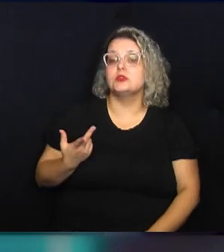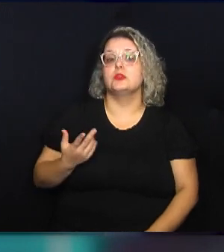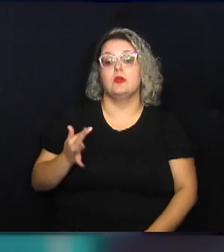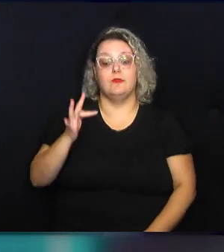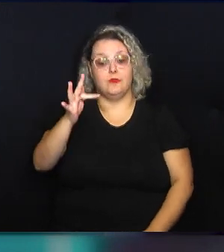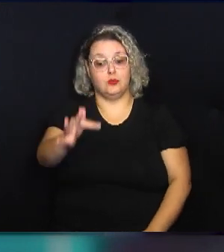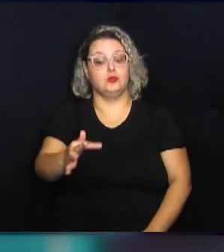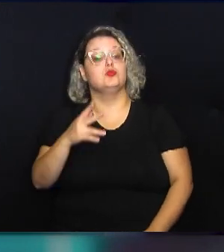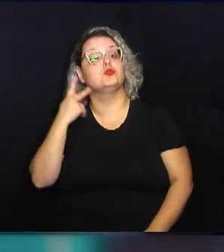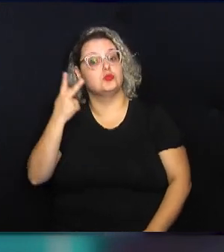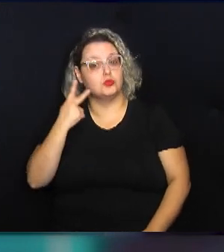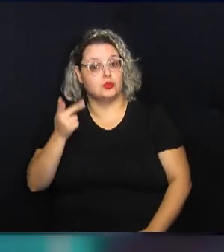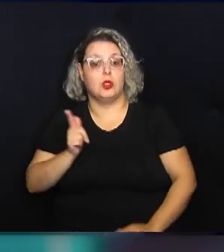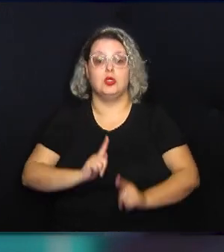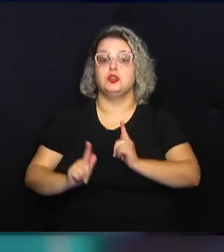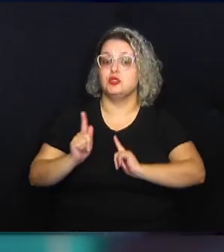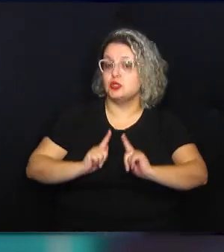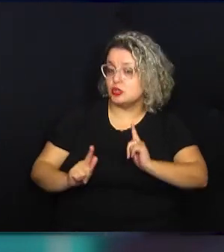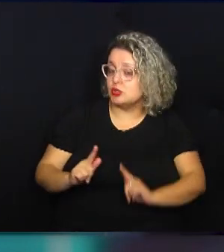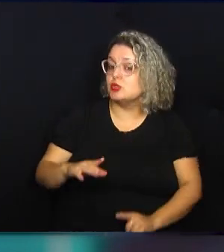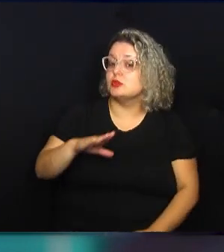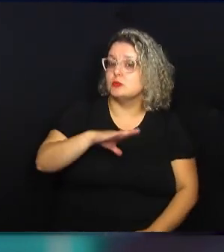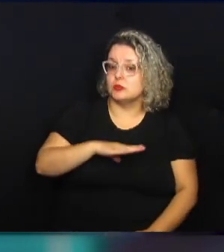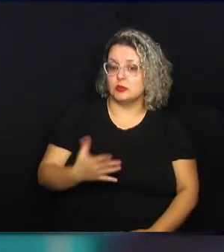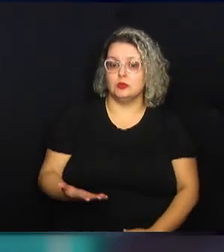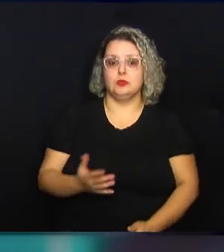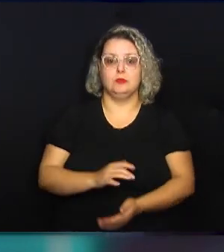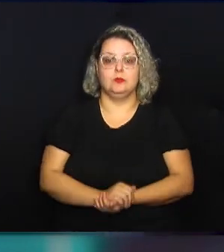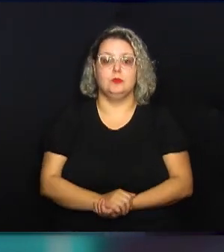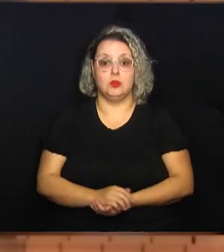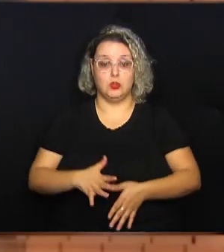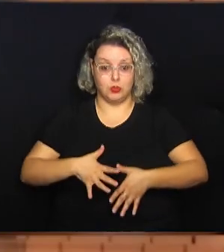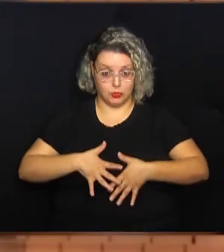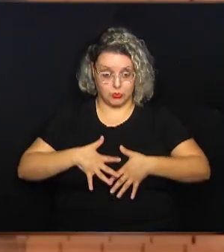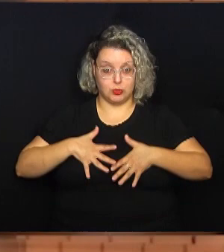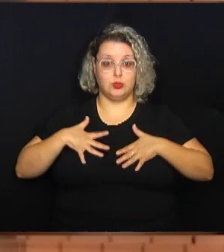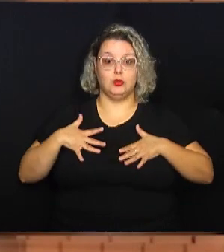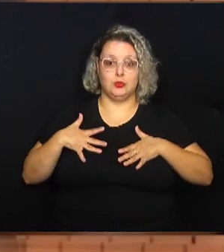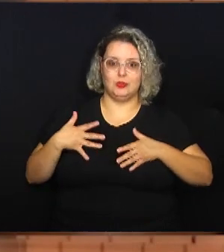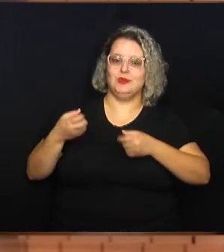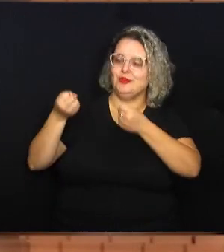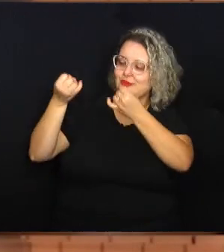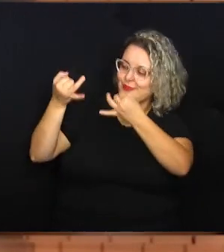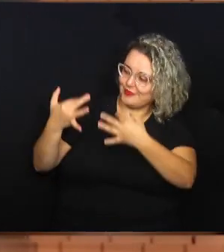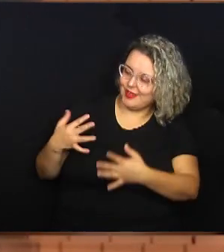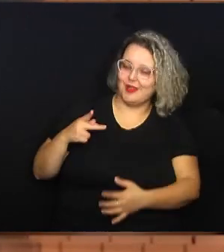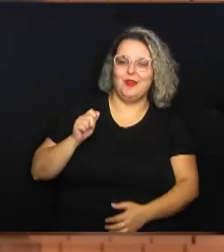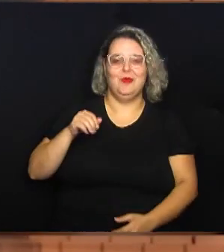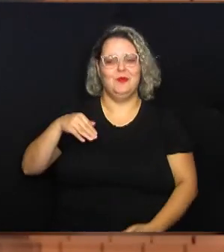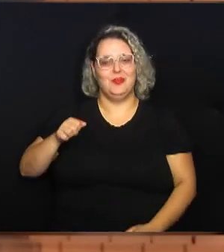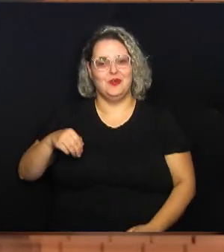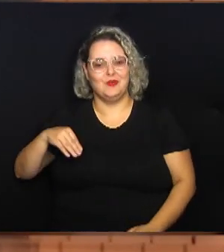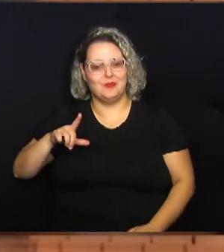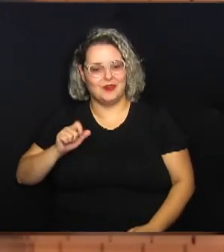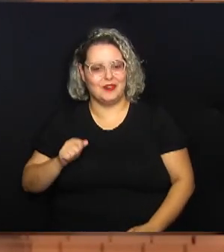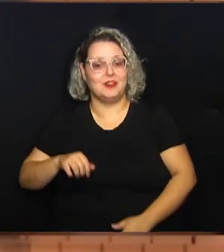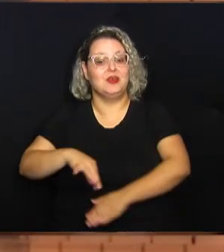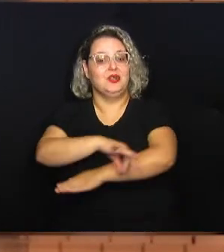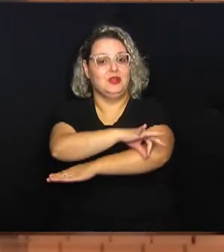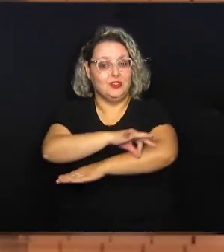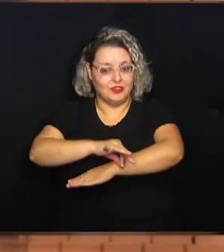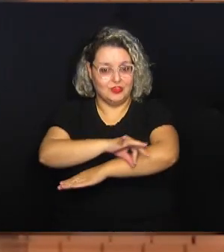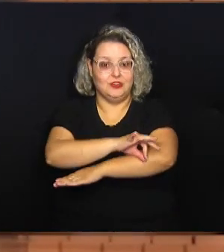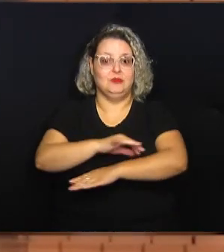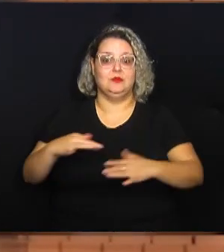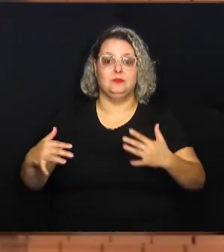vereadores e futuros políticos nas gestões municipais. Tive o orgulho de orientar a Pâmela enquanto arquiteta